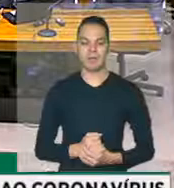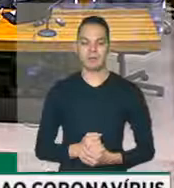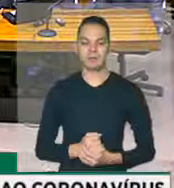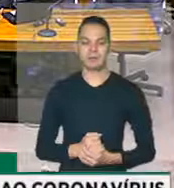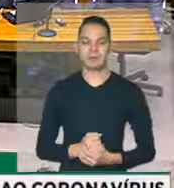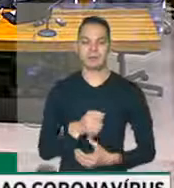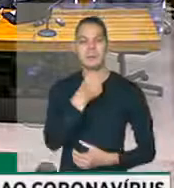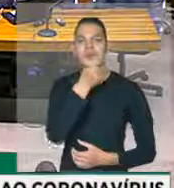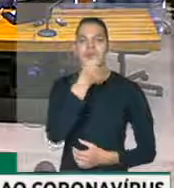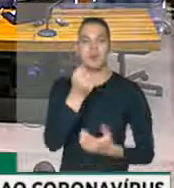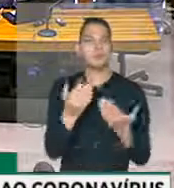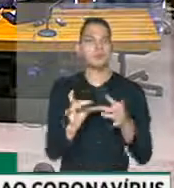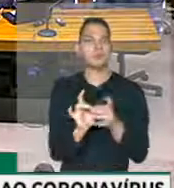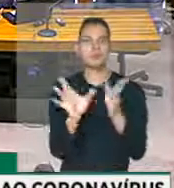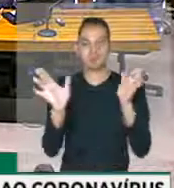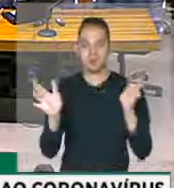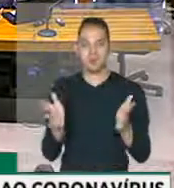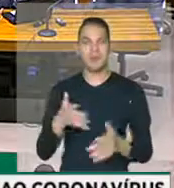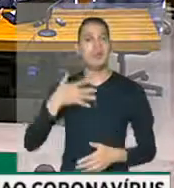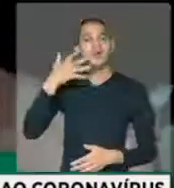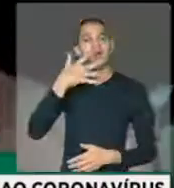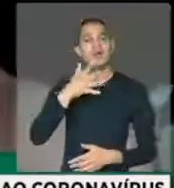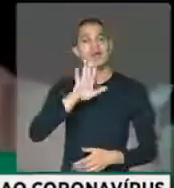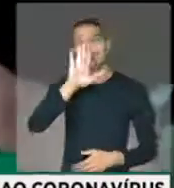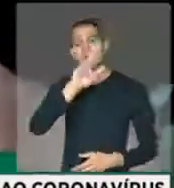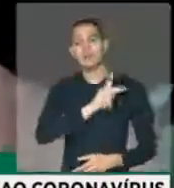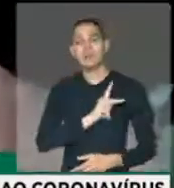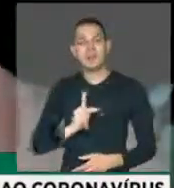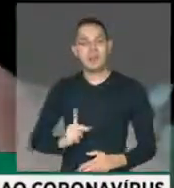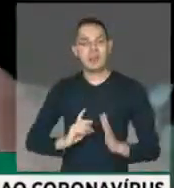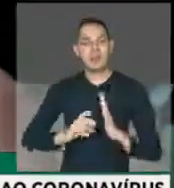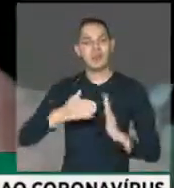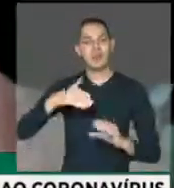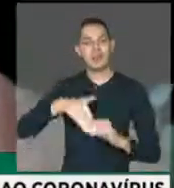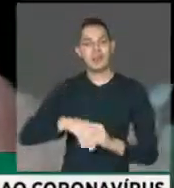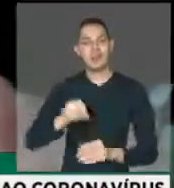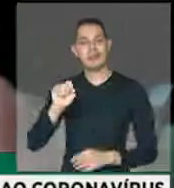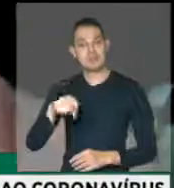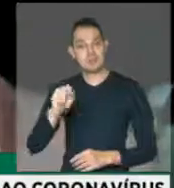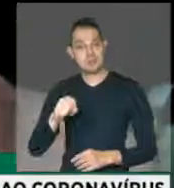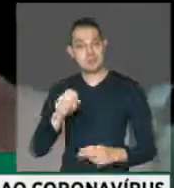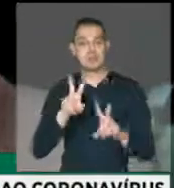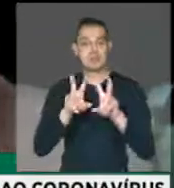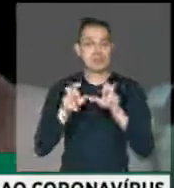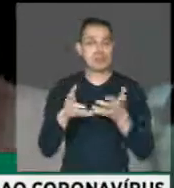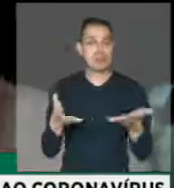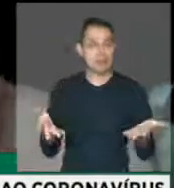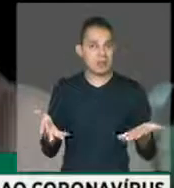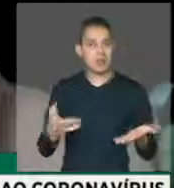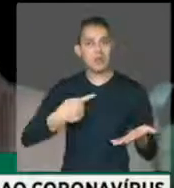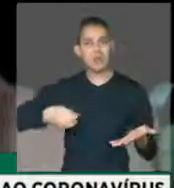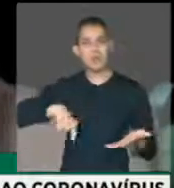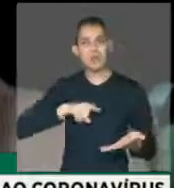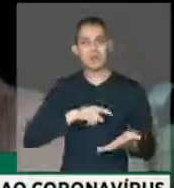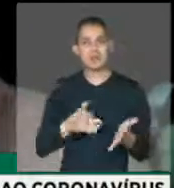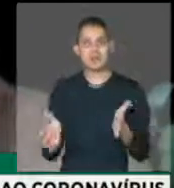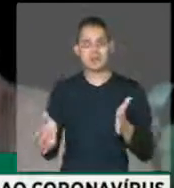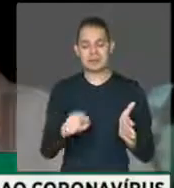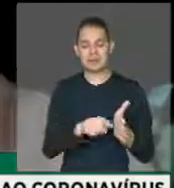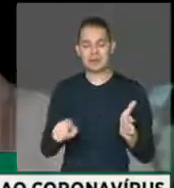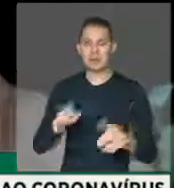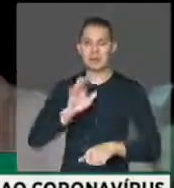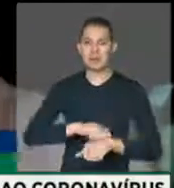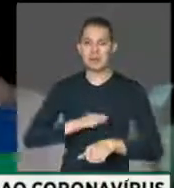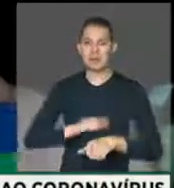Foi liberado o microfone agora. Sr. Presidente, o PSB orienta sim a essa matéria. Nós vivemos um dos momentos